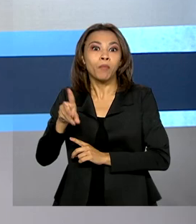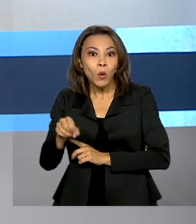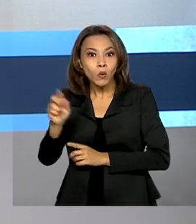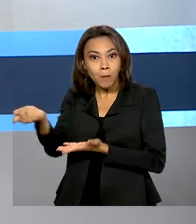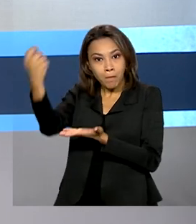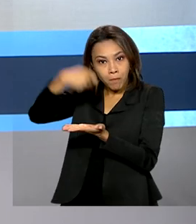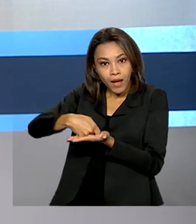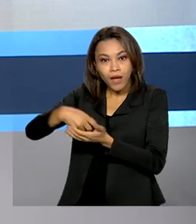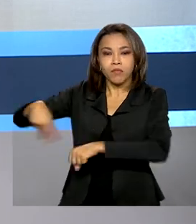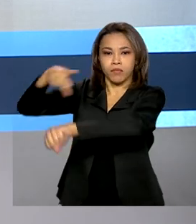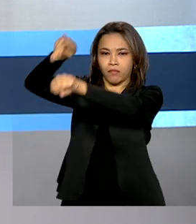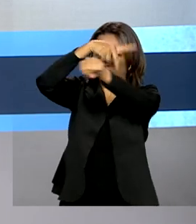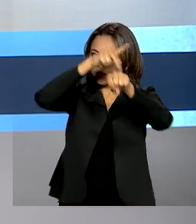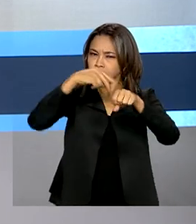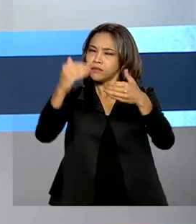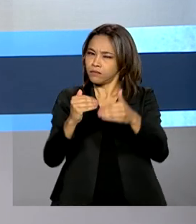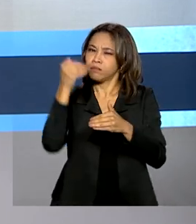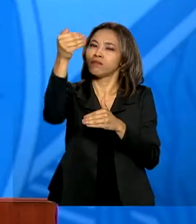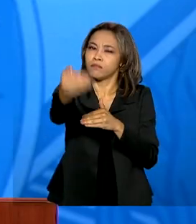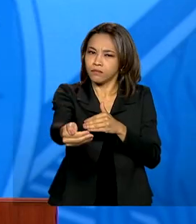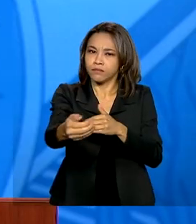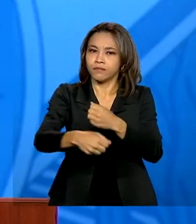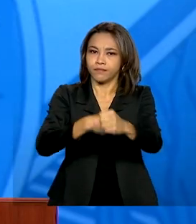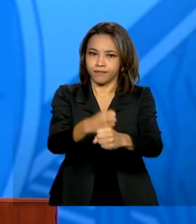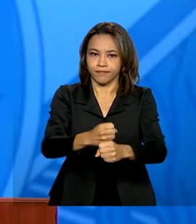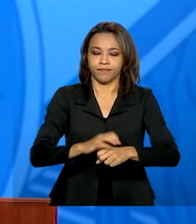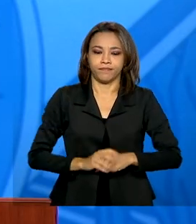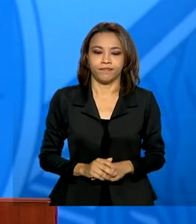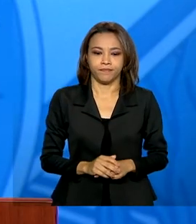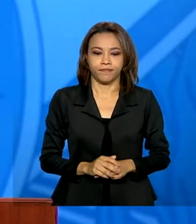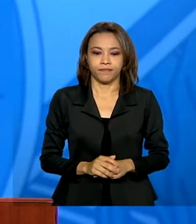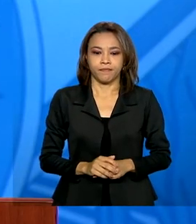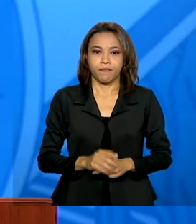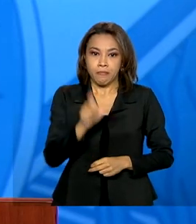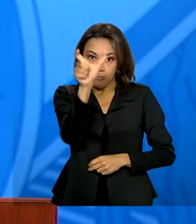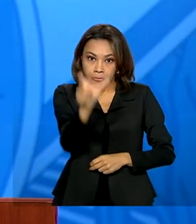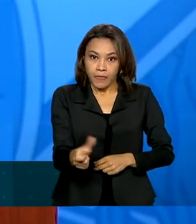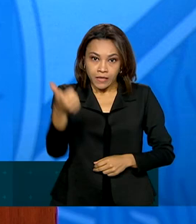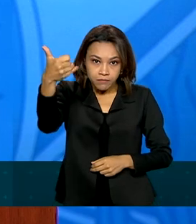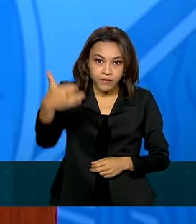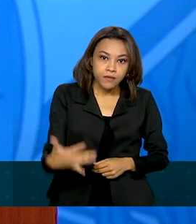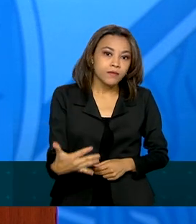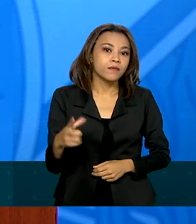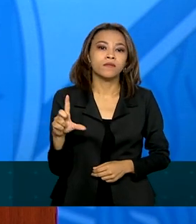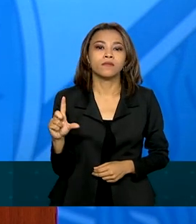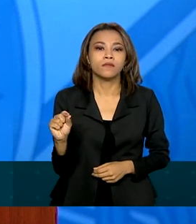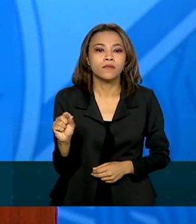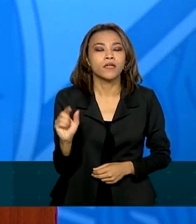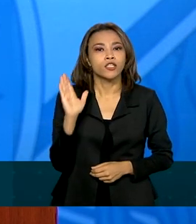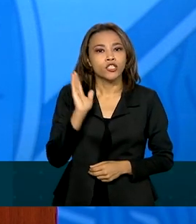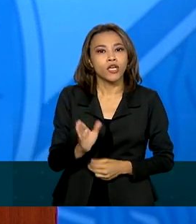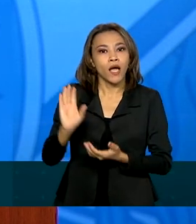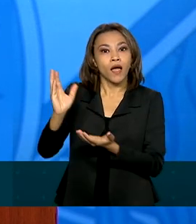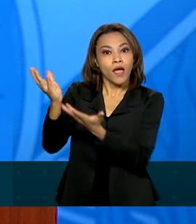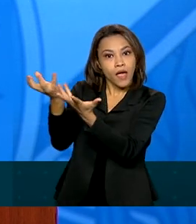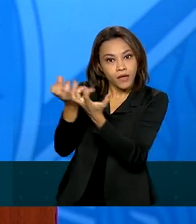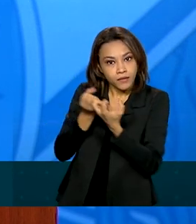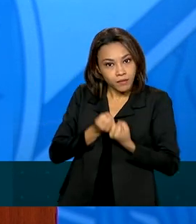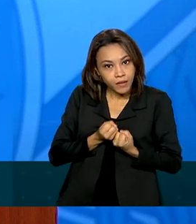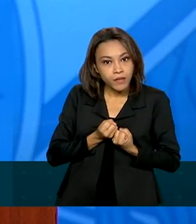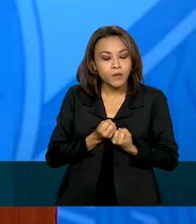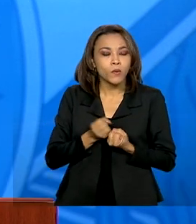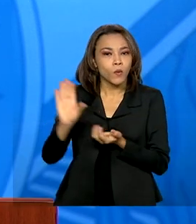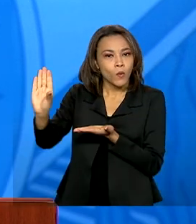desenvolvidos a partir do ano que vem. Em havendo o recebimento neste fluxo